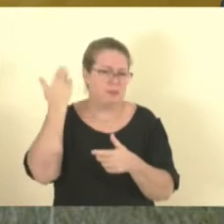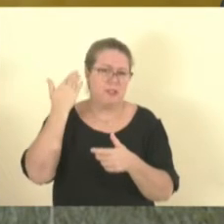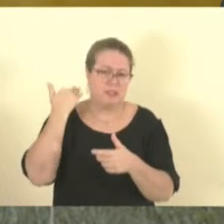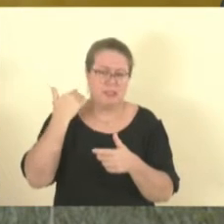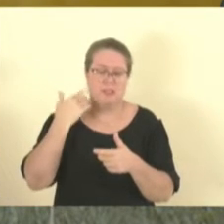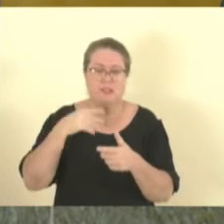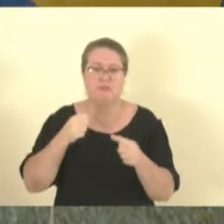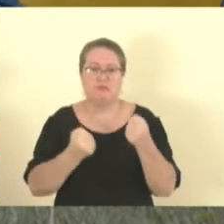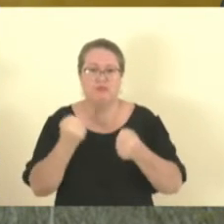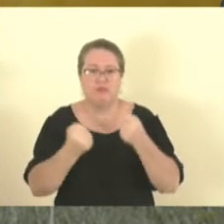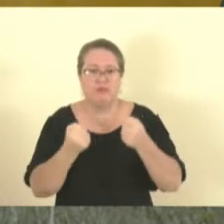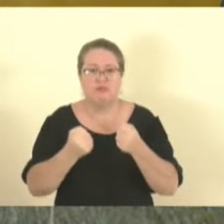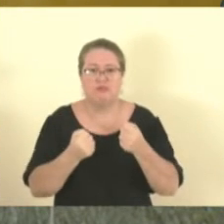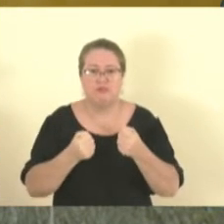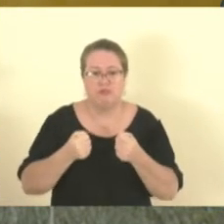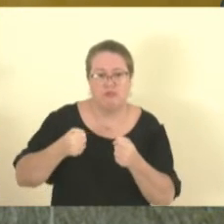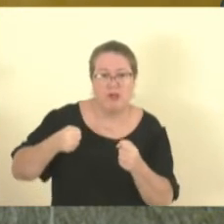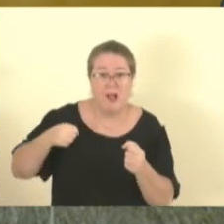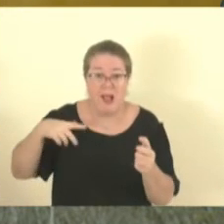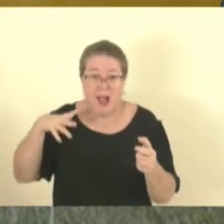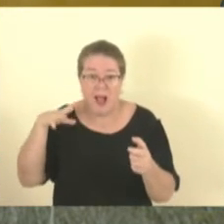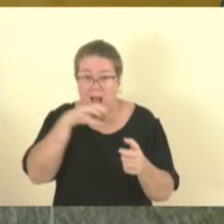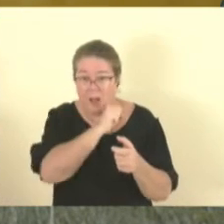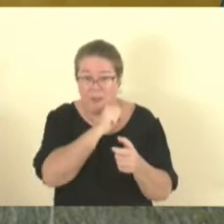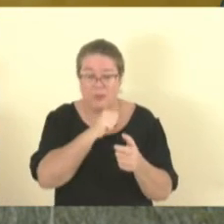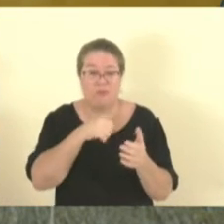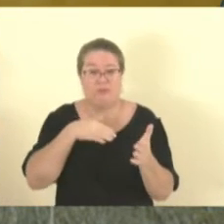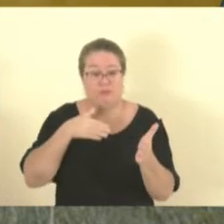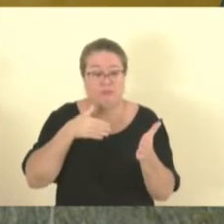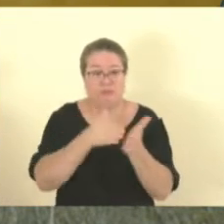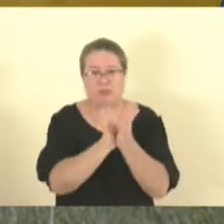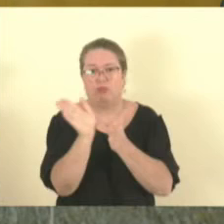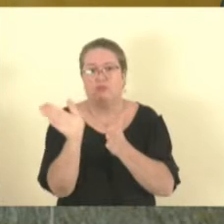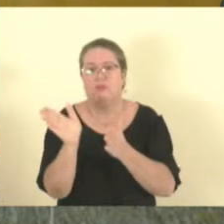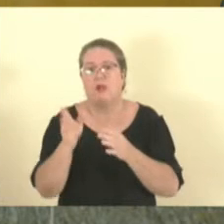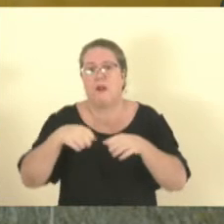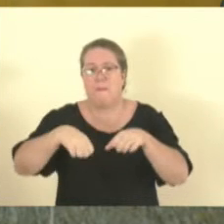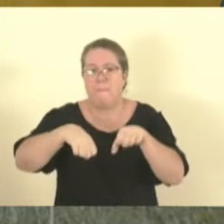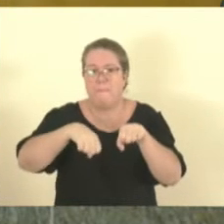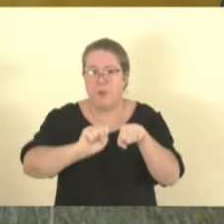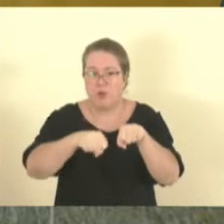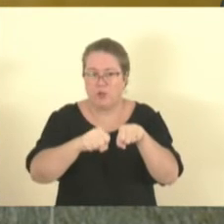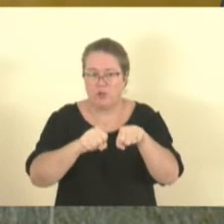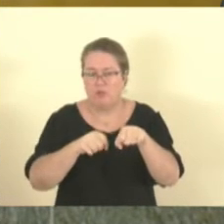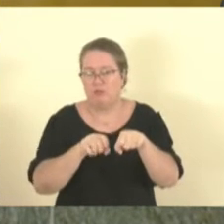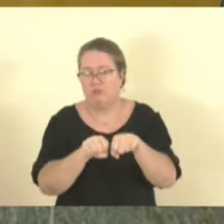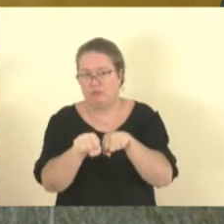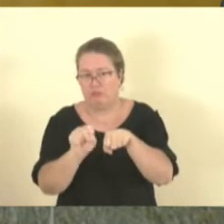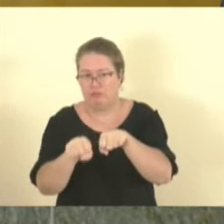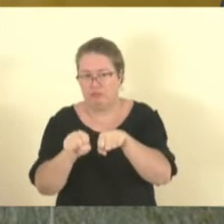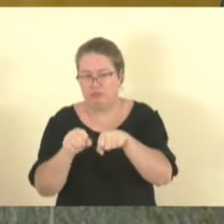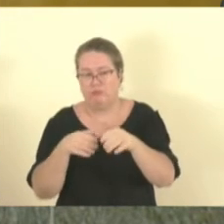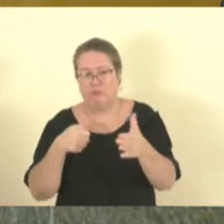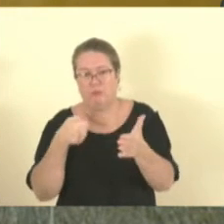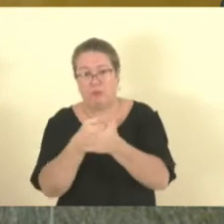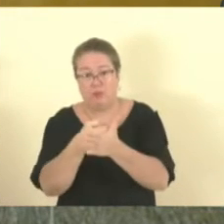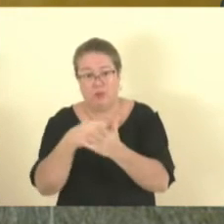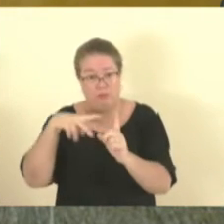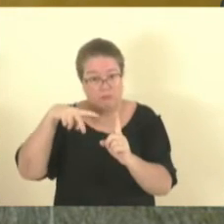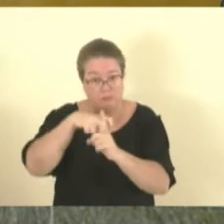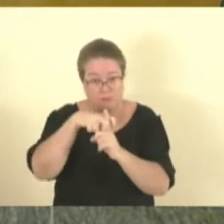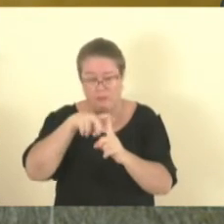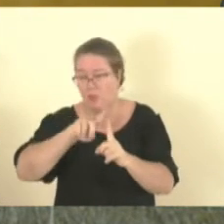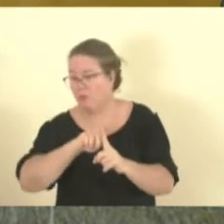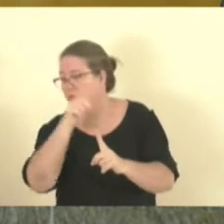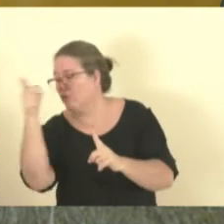Inclusive, com muitas lesões que ele ficou, porque ele foi jogado da ponte lá embaixo. O Mazinho falou de um fato lamentável, a pessoa